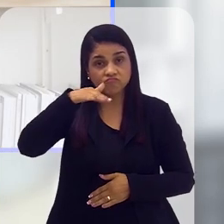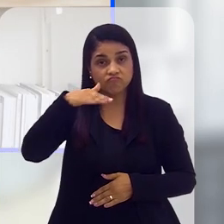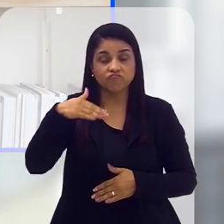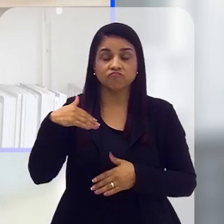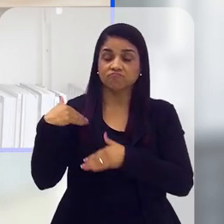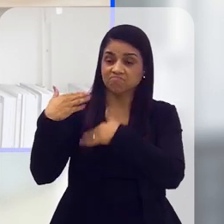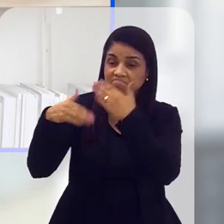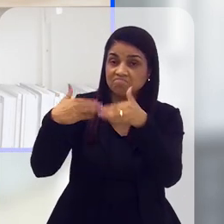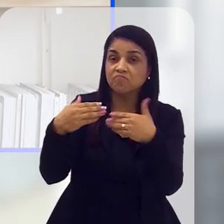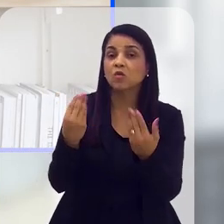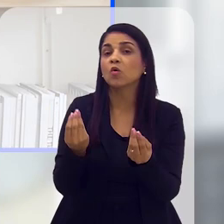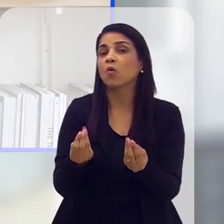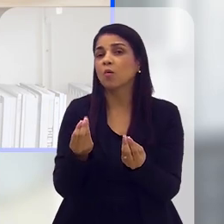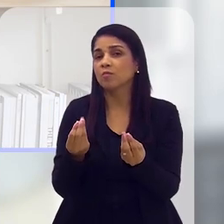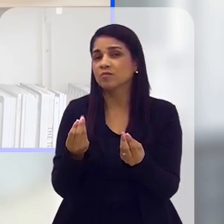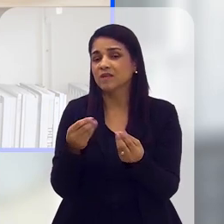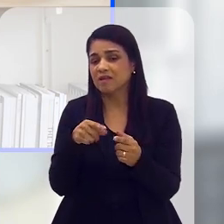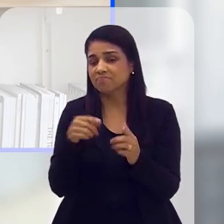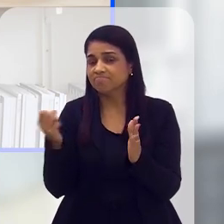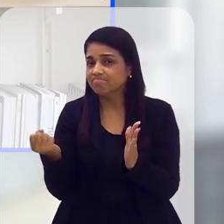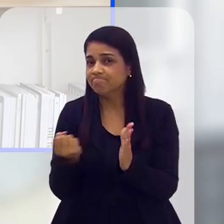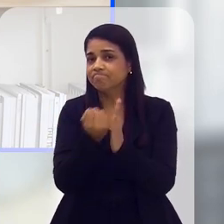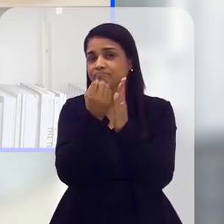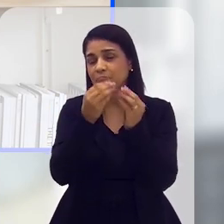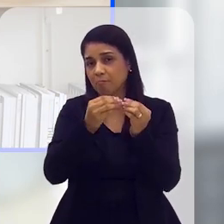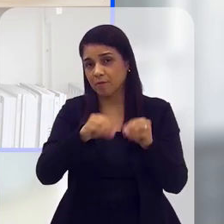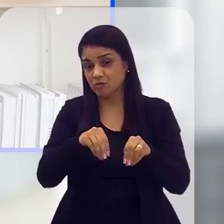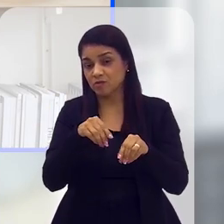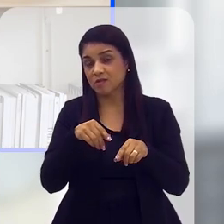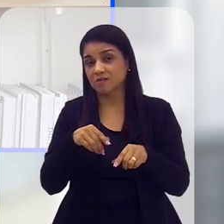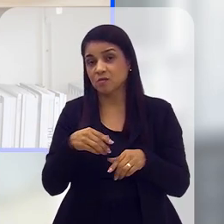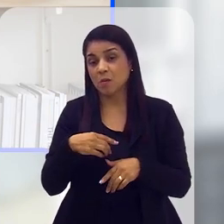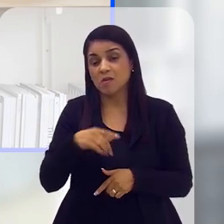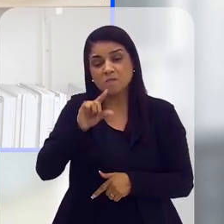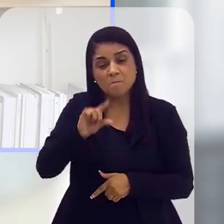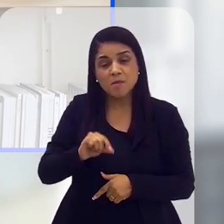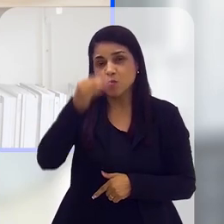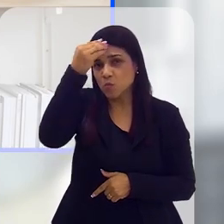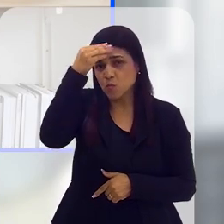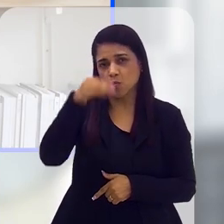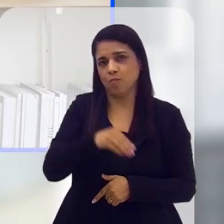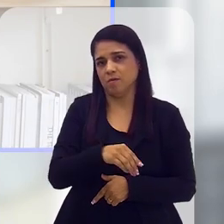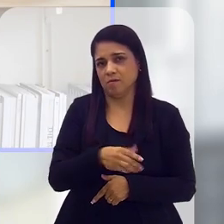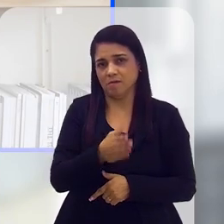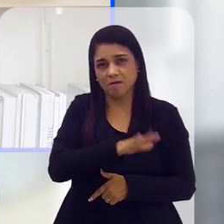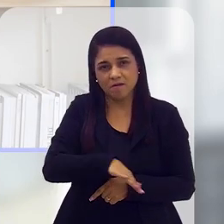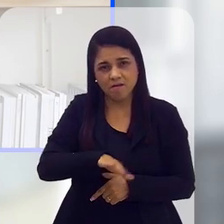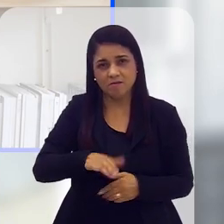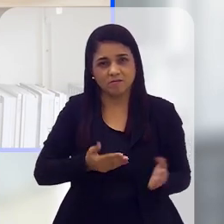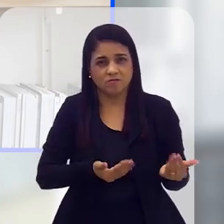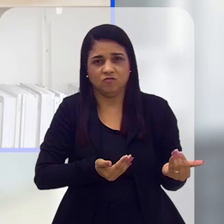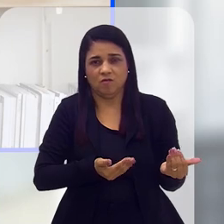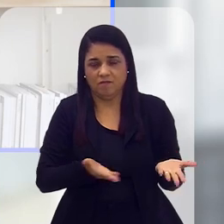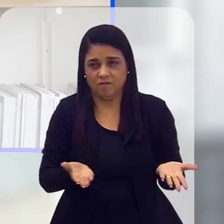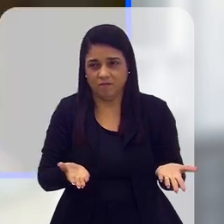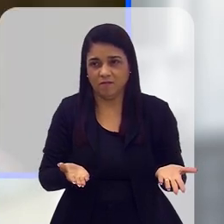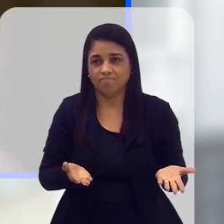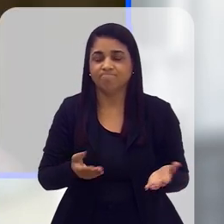sobreviverem, crescerem e prosperarem, né? Elas são muito afetadas por isso e são as menos culpadas nisso tudo, né?